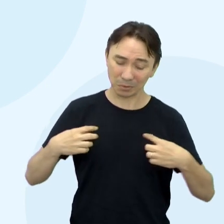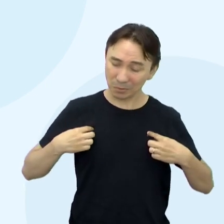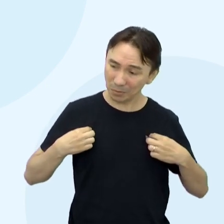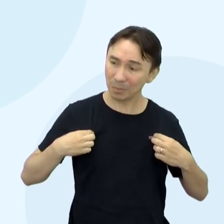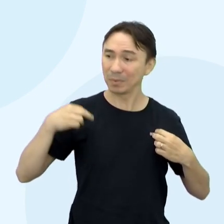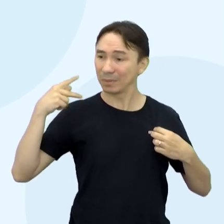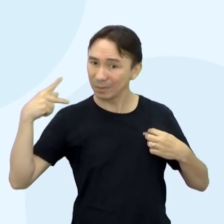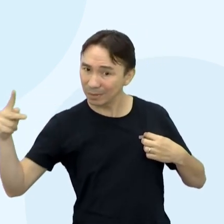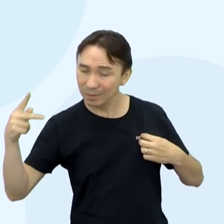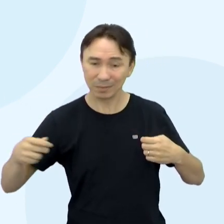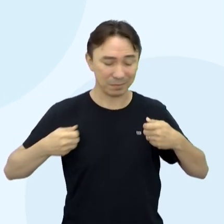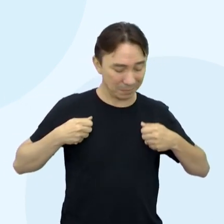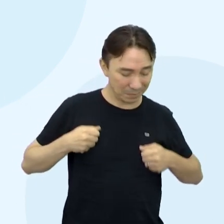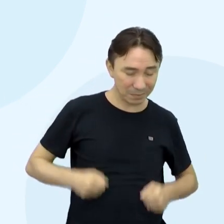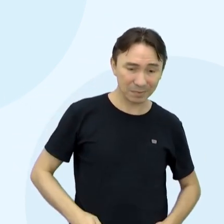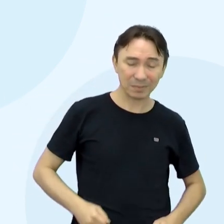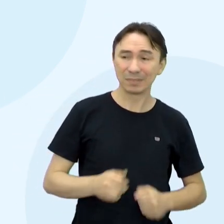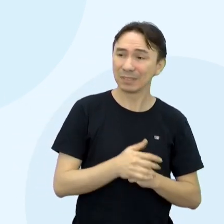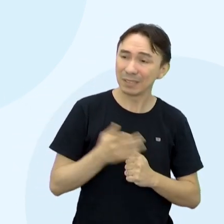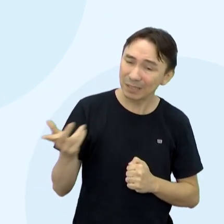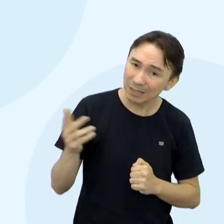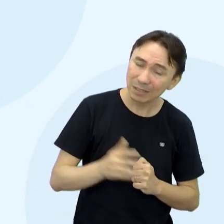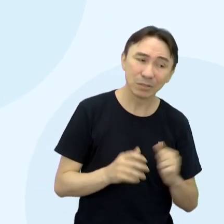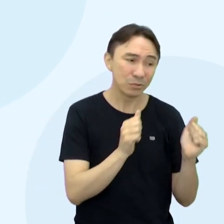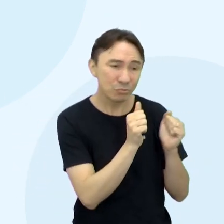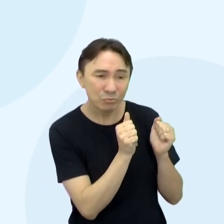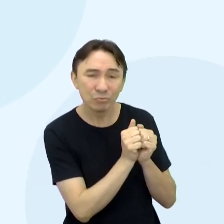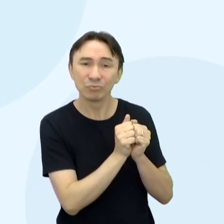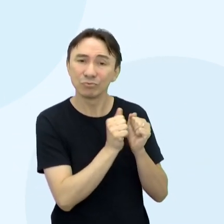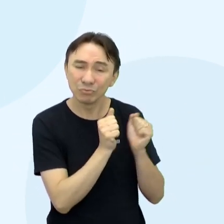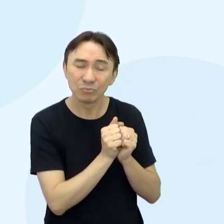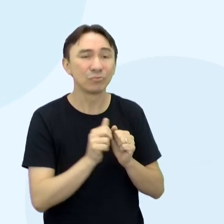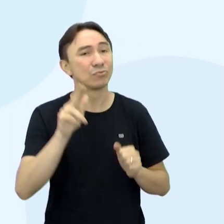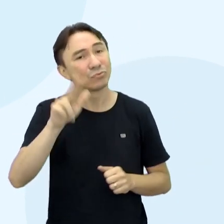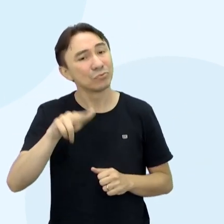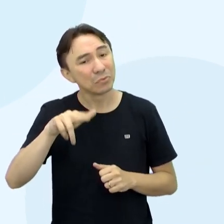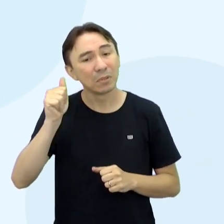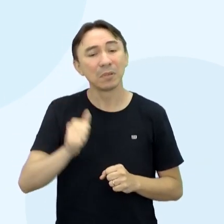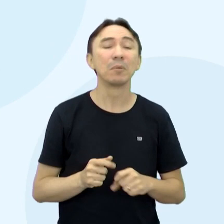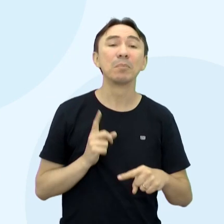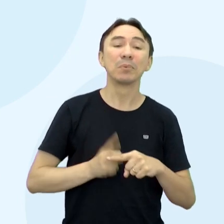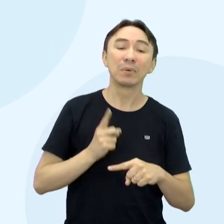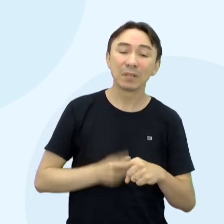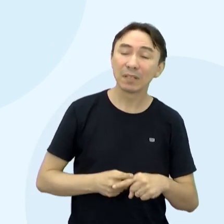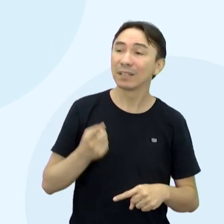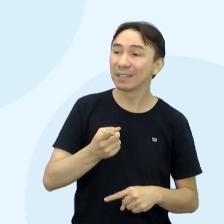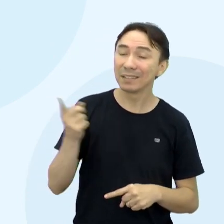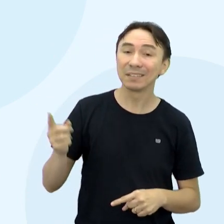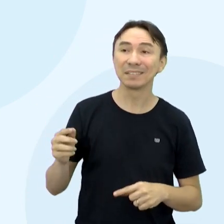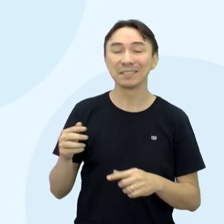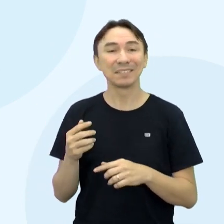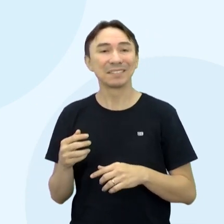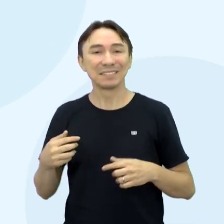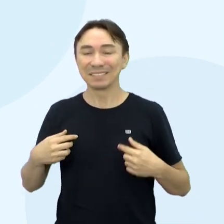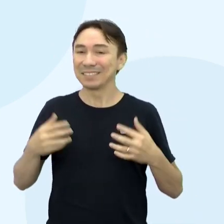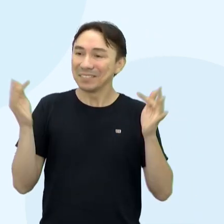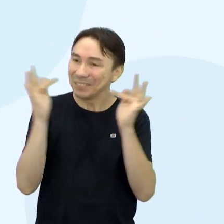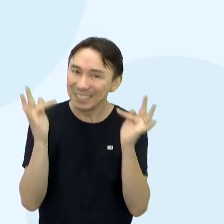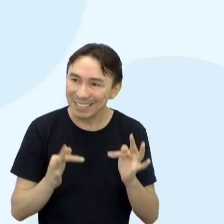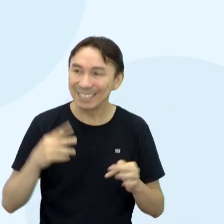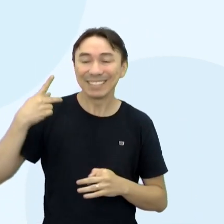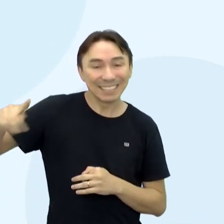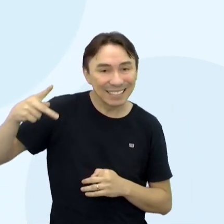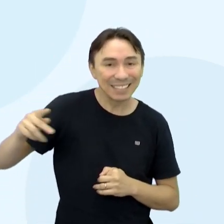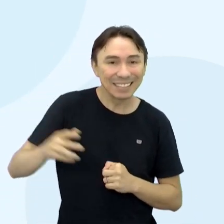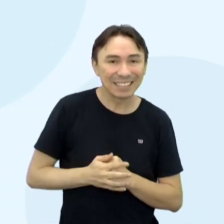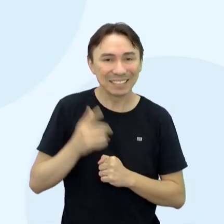Ele nunca assistiu a um jogo entre nossos times Porque por mais que ele ficasse feliz Quando dele vencia Não tinha coragem de